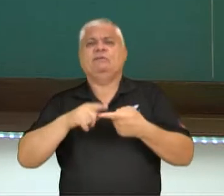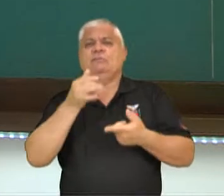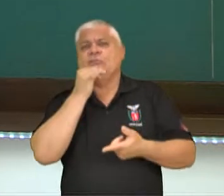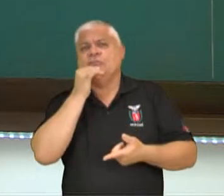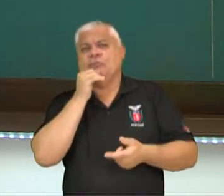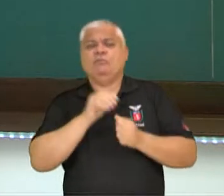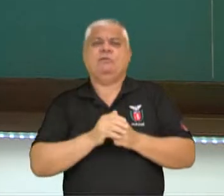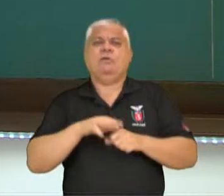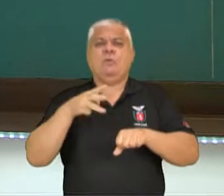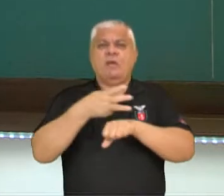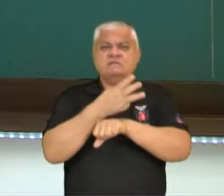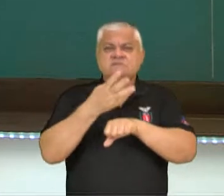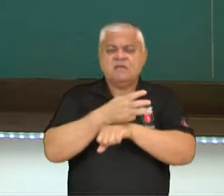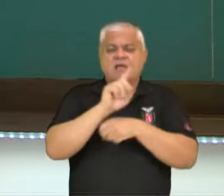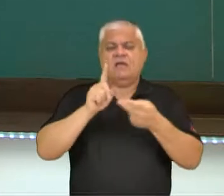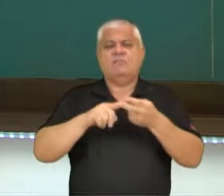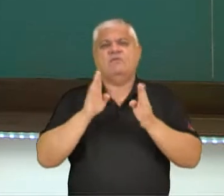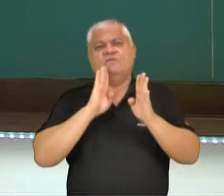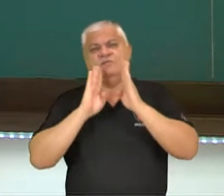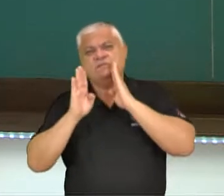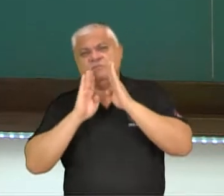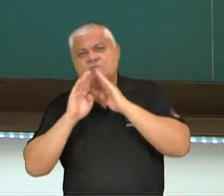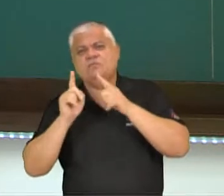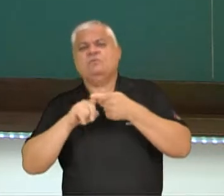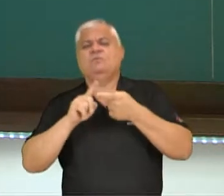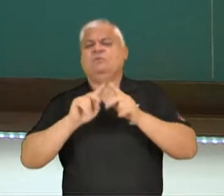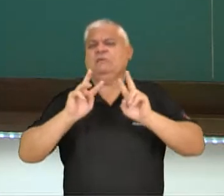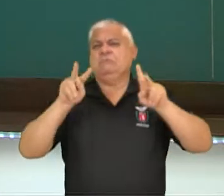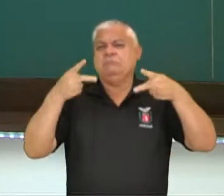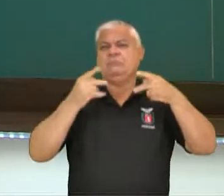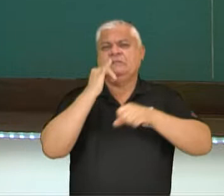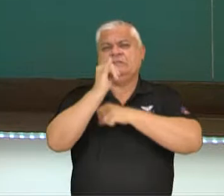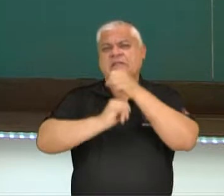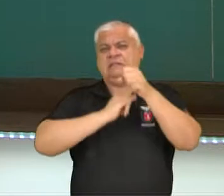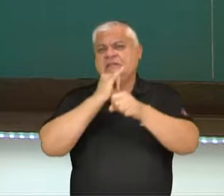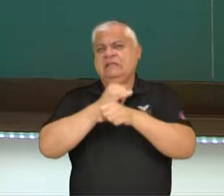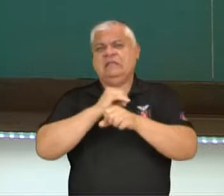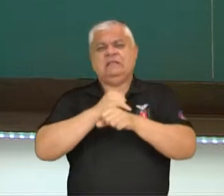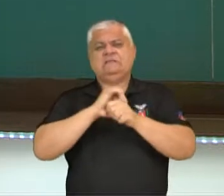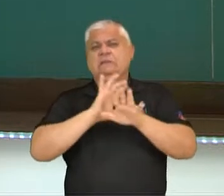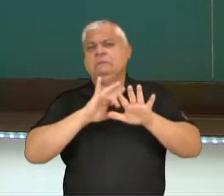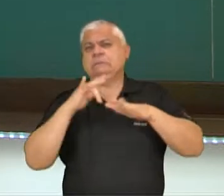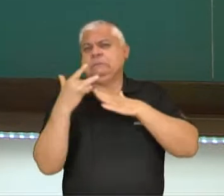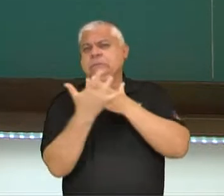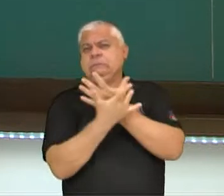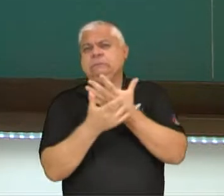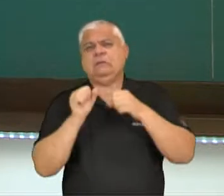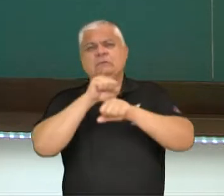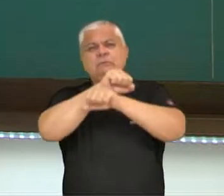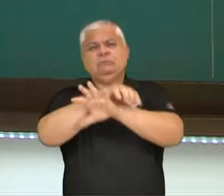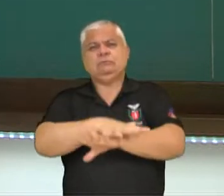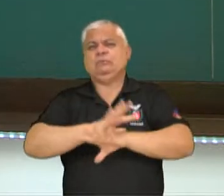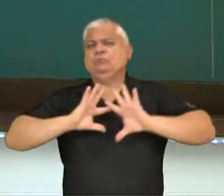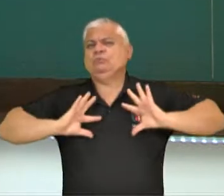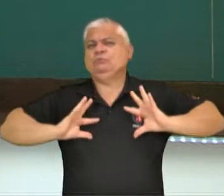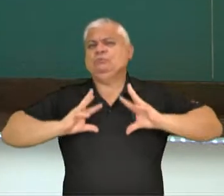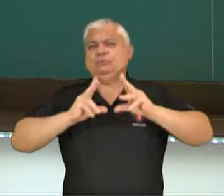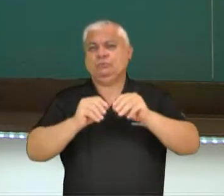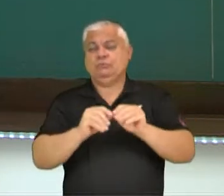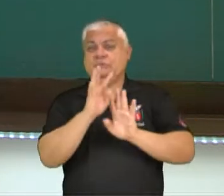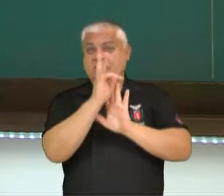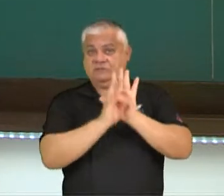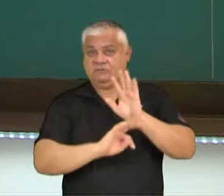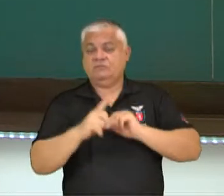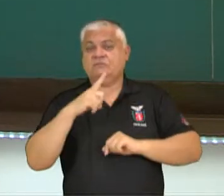por meio de WhatsApp, Facebook, LinkedIn, enfim. Todas as redes sociais estão o tempo todo compartilhando textos informativos.